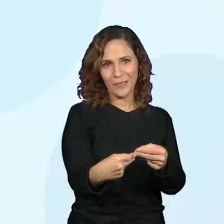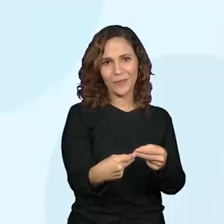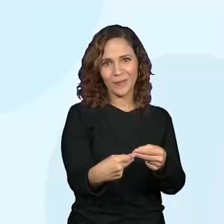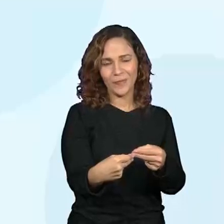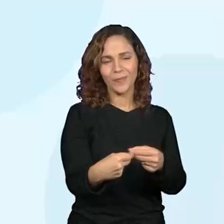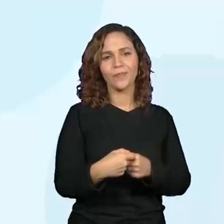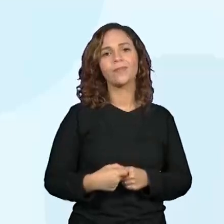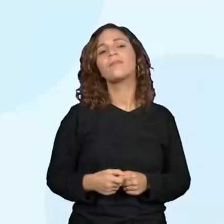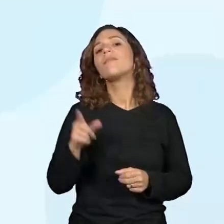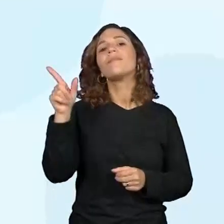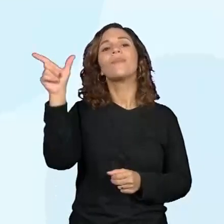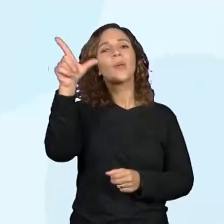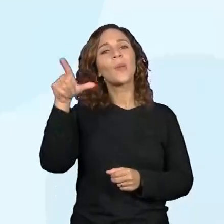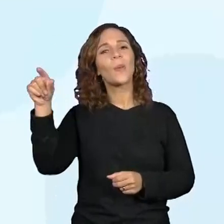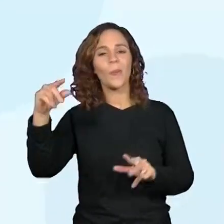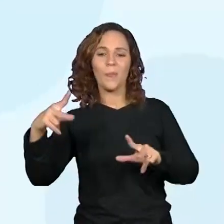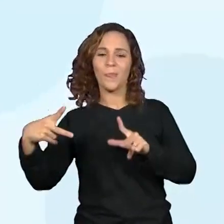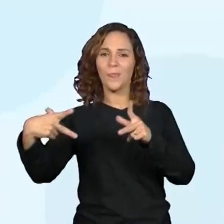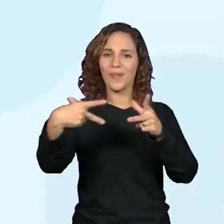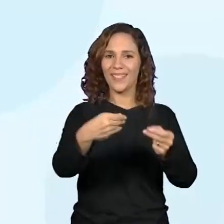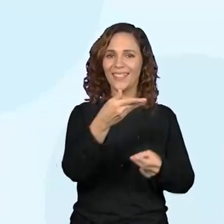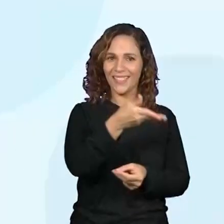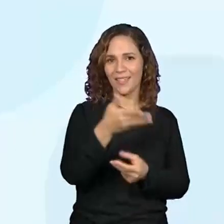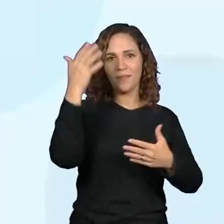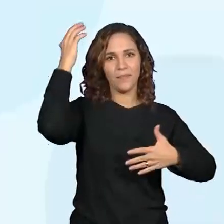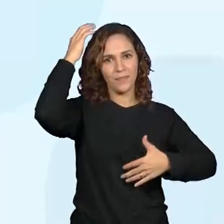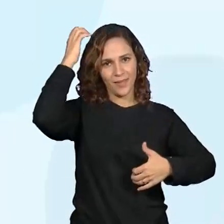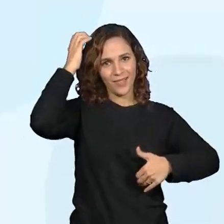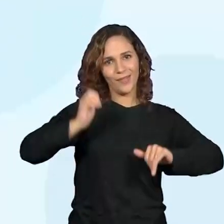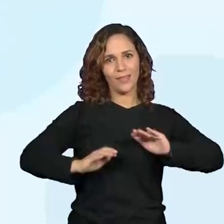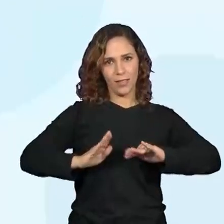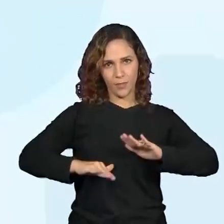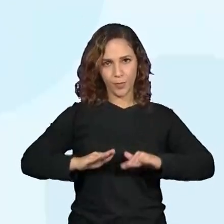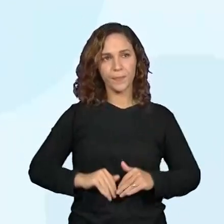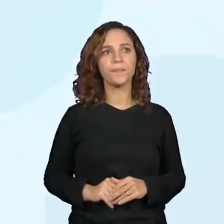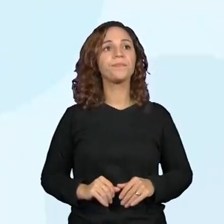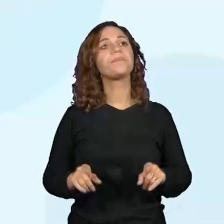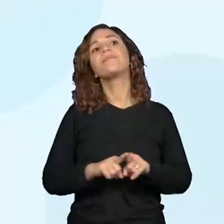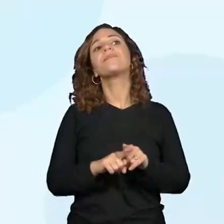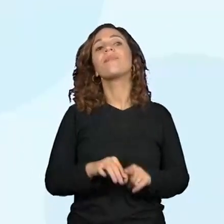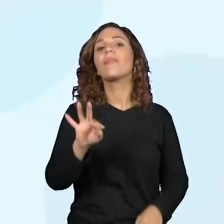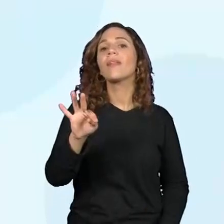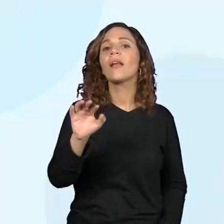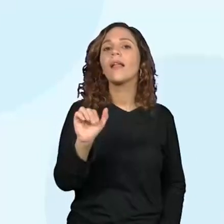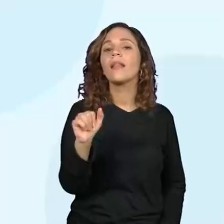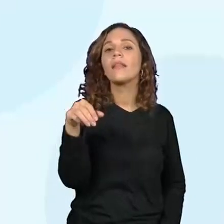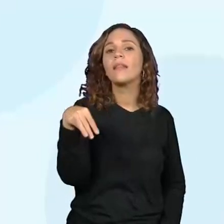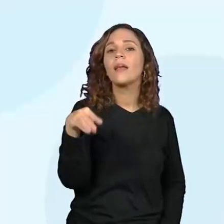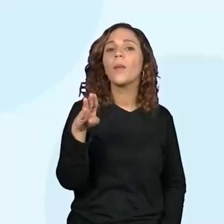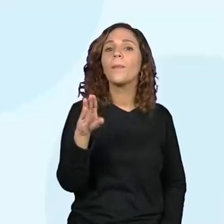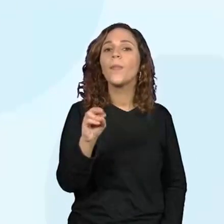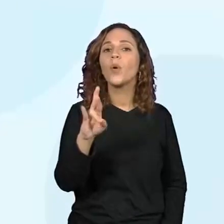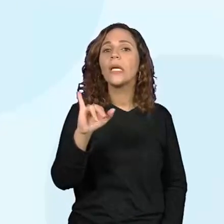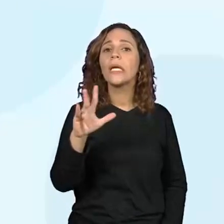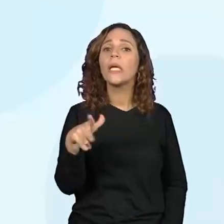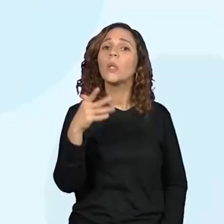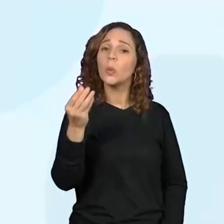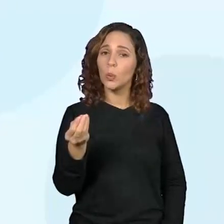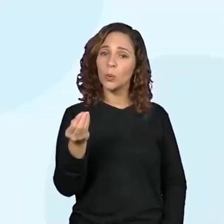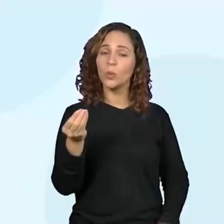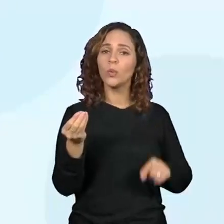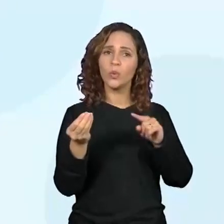É quando a lua dá o presente ao macaquinho. Uma outra palavra, tamborinho. É uma palavra que eu